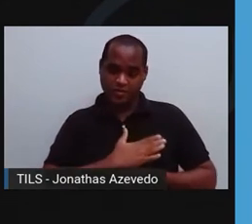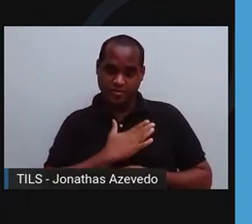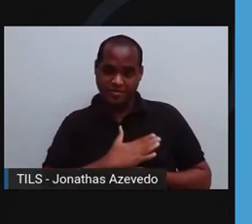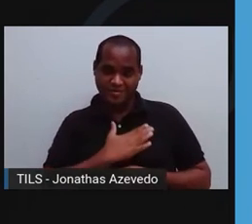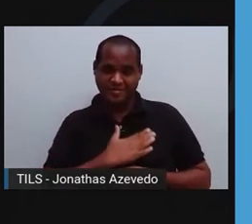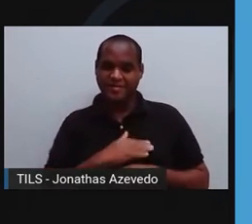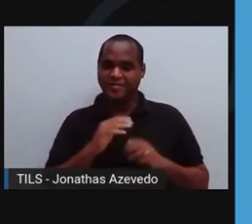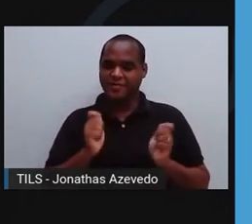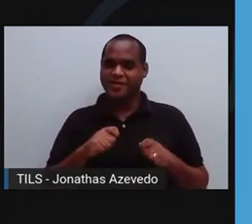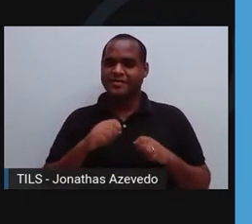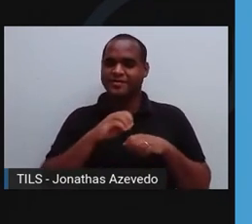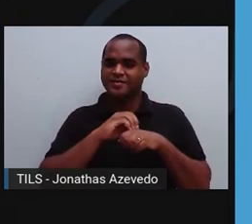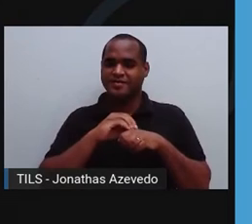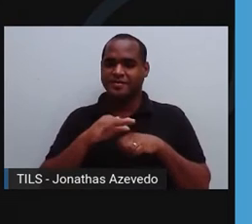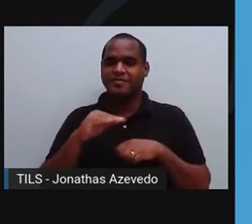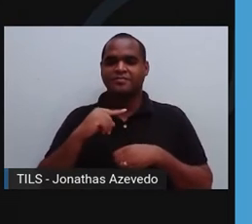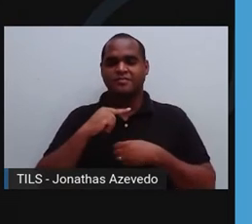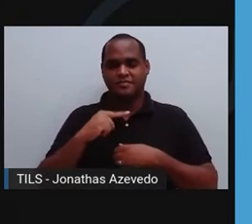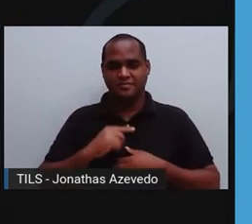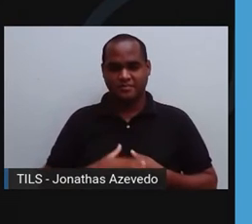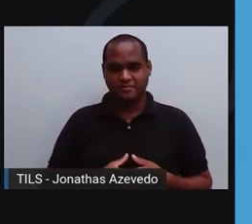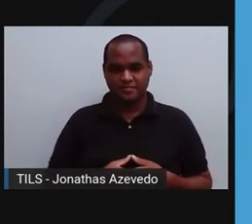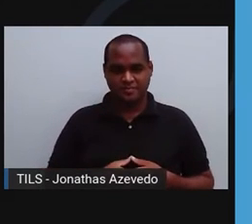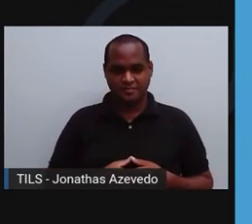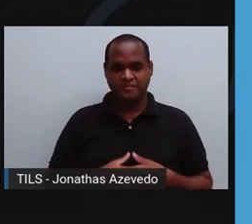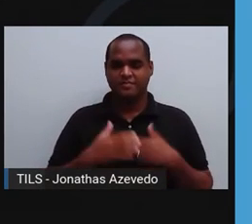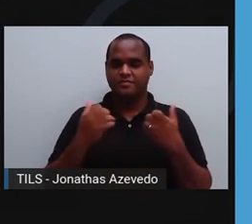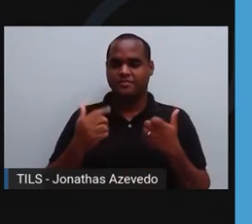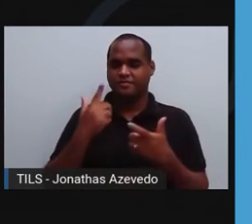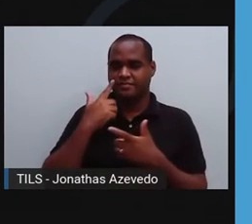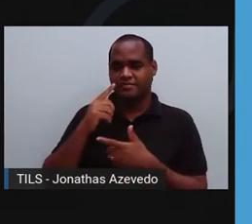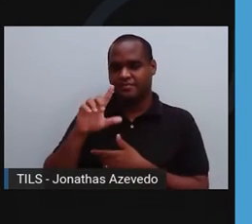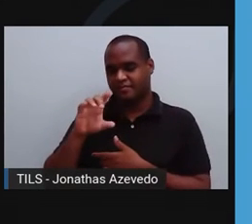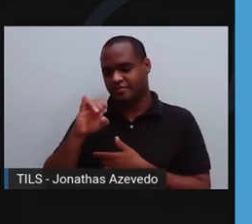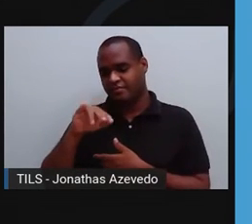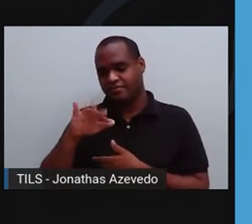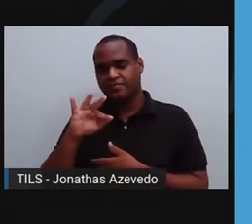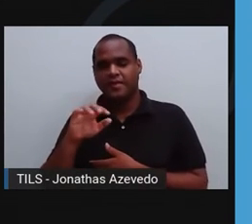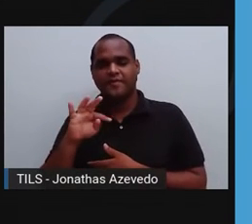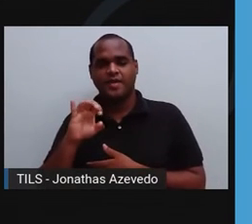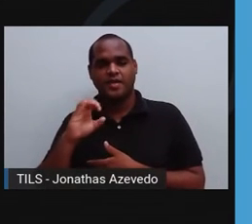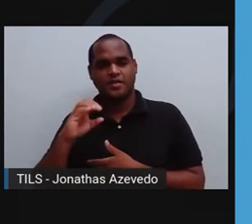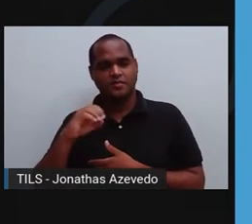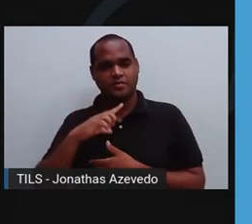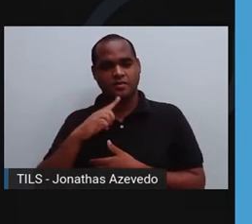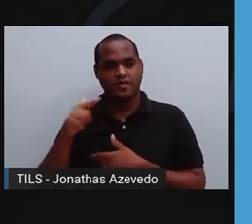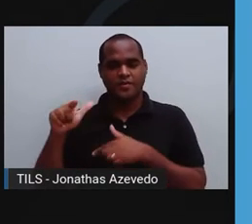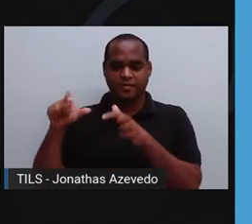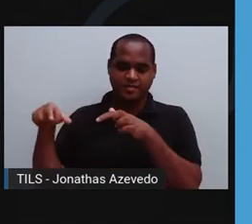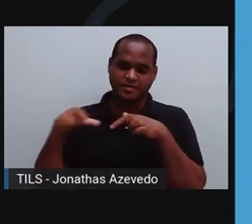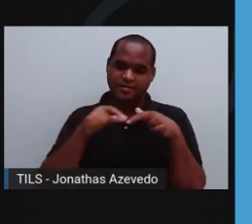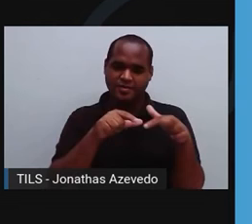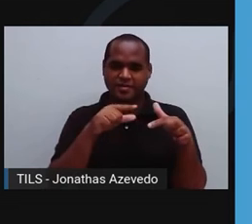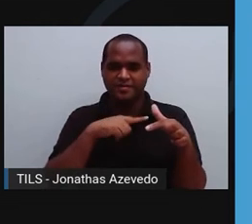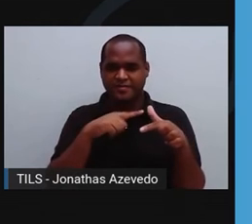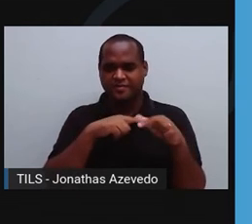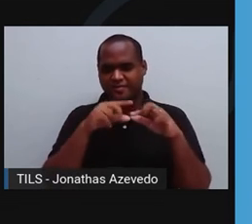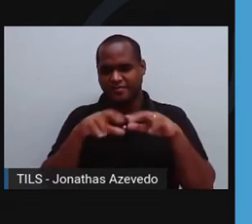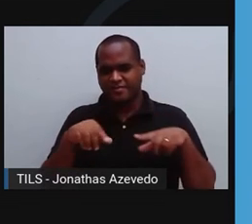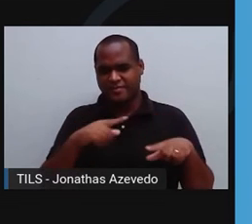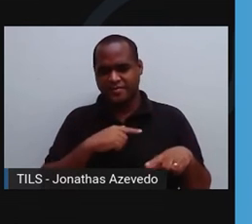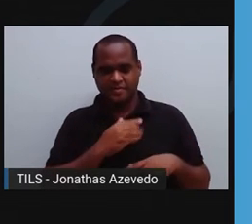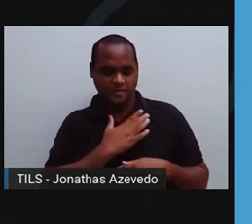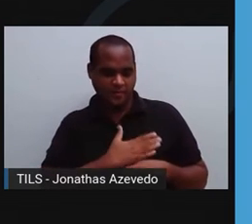devolvido. Então, o sistema linfático reabsorve a linfa de todas as áreas e devolve para o coração